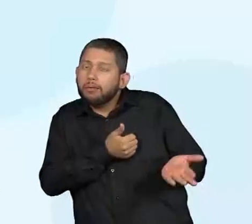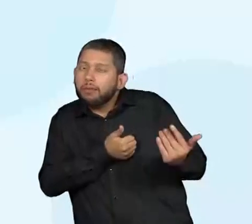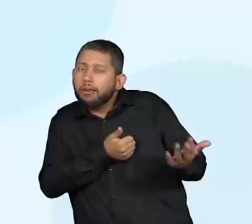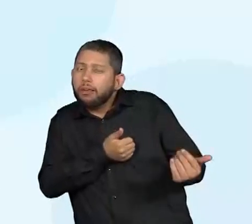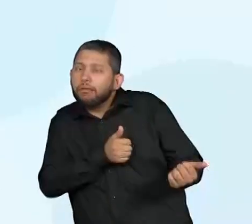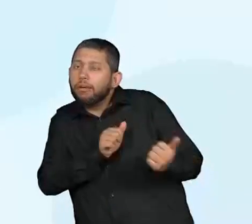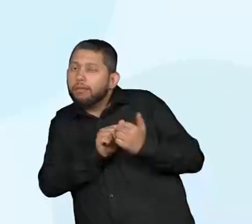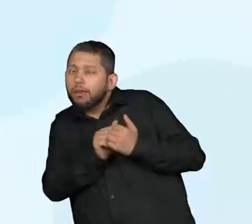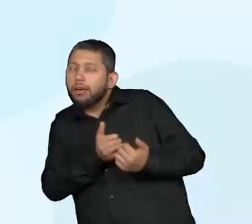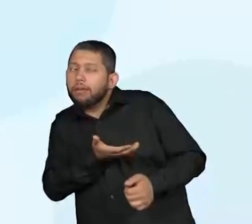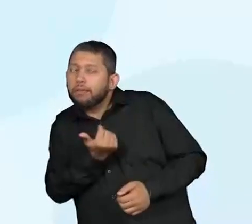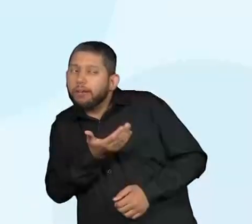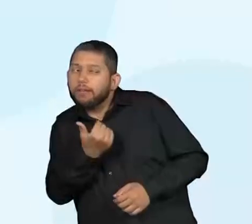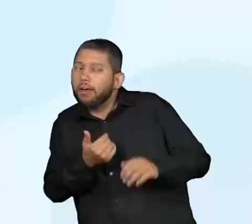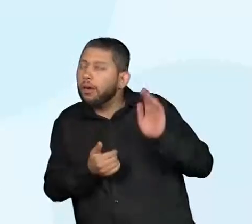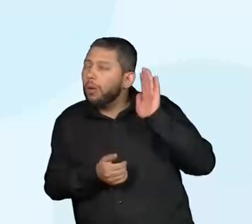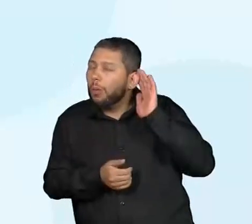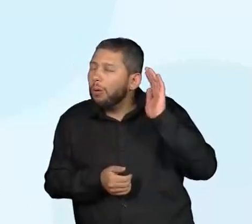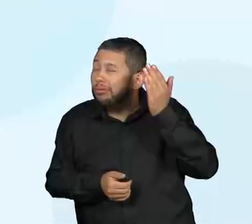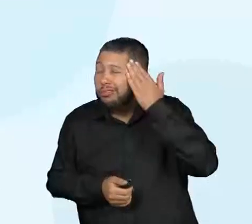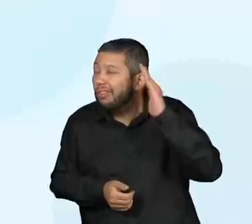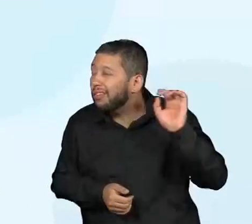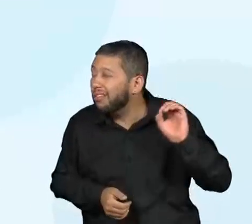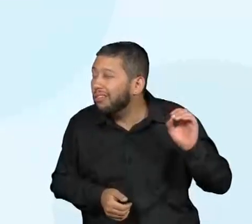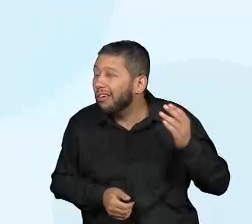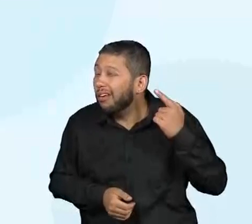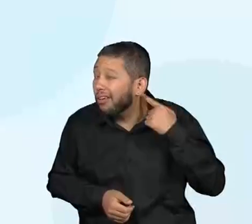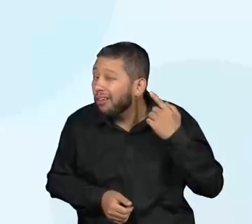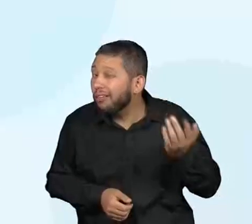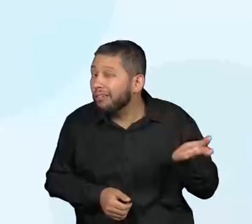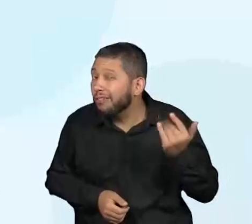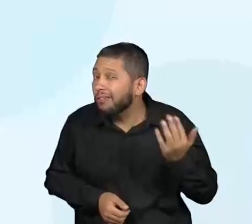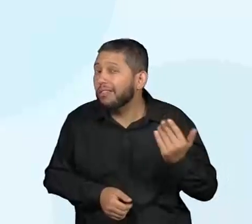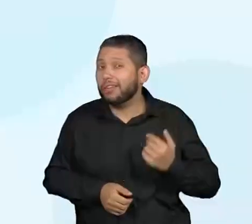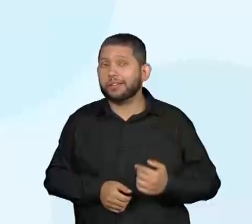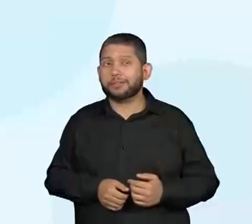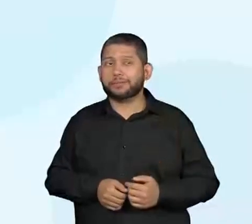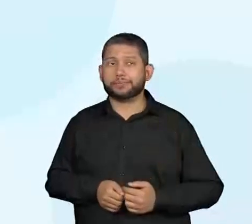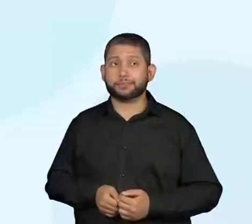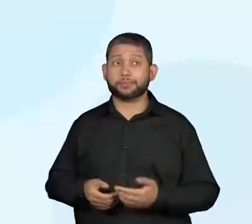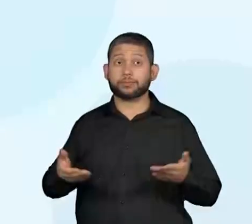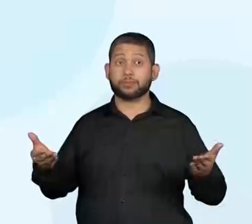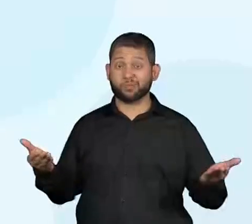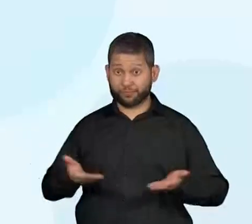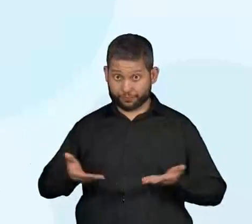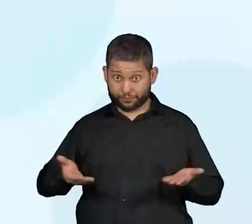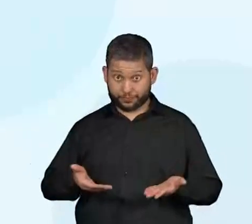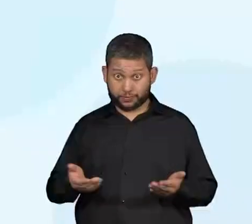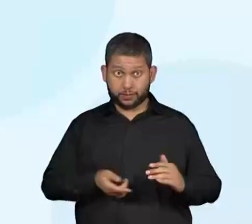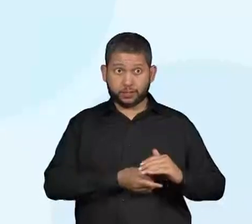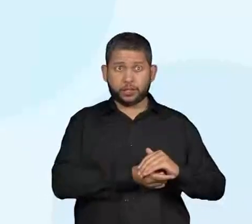Entre parentes. O que é entre parentes? É uma ação que o texto traz para o personagem.